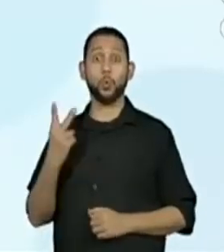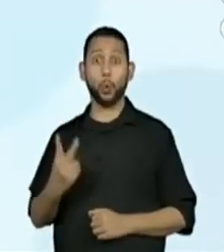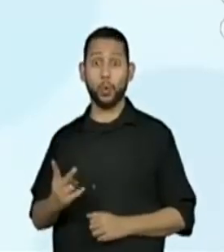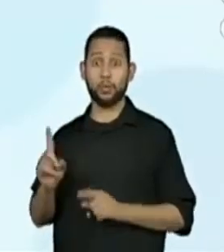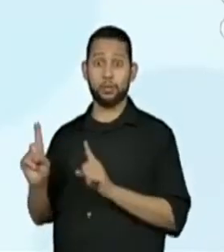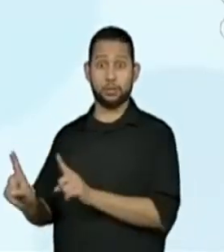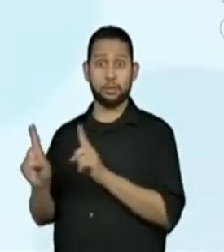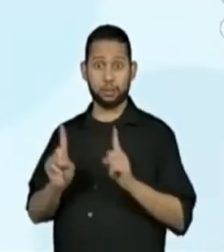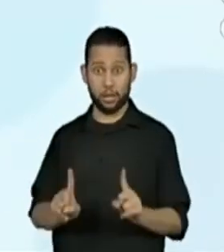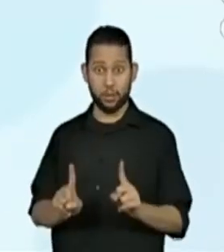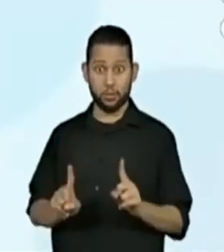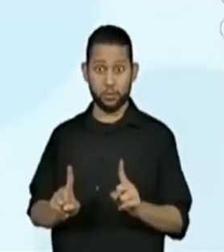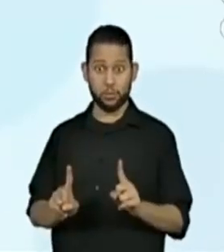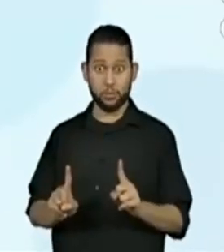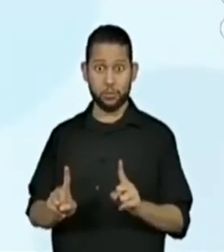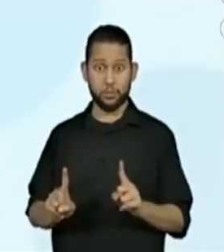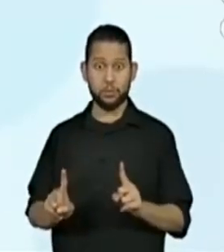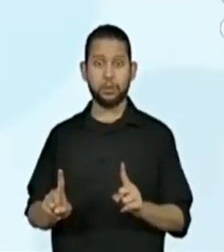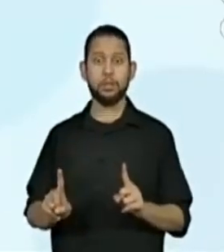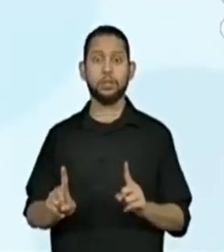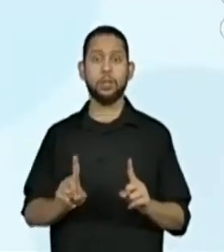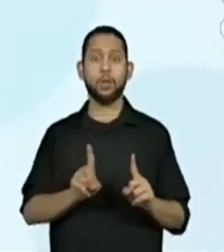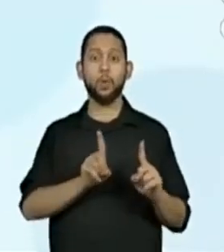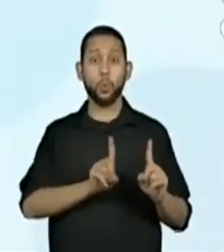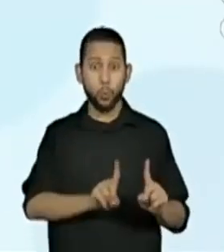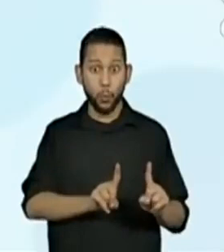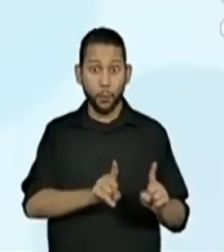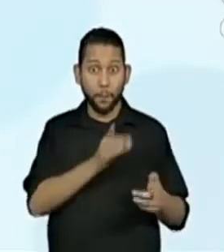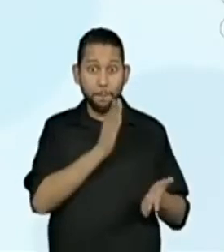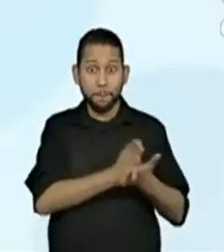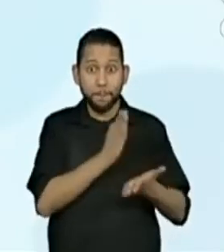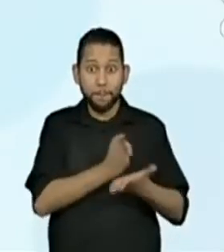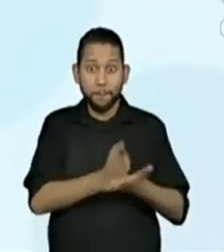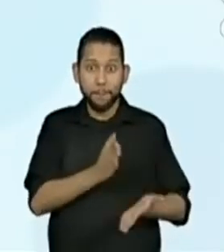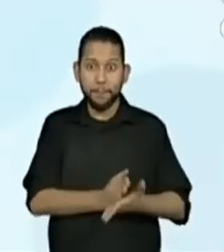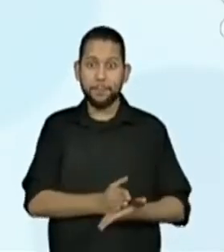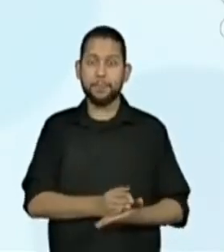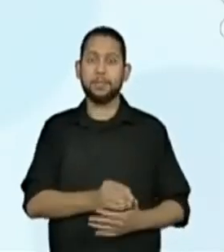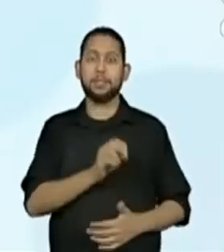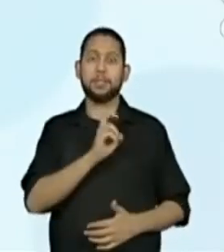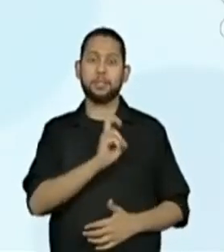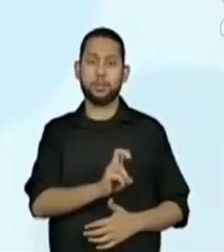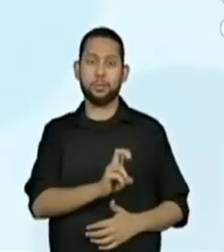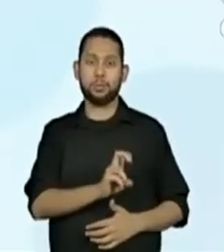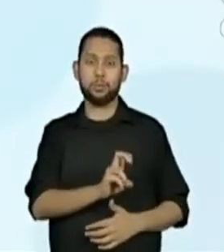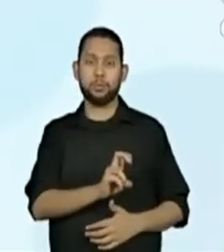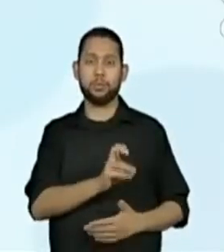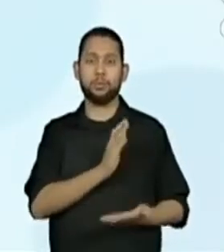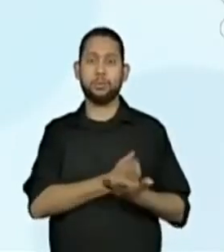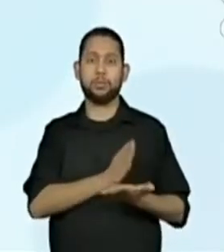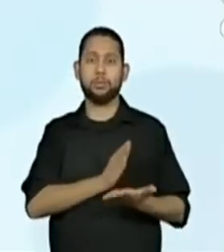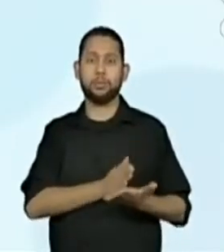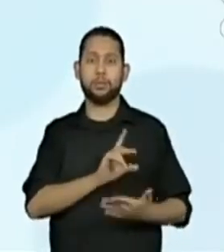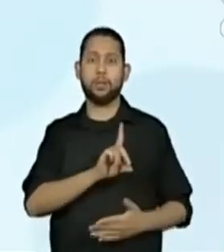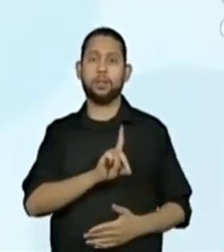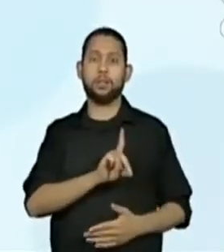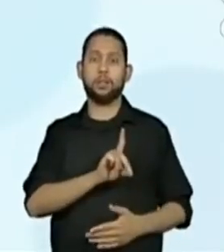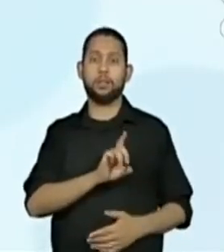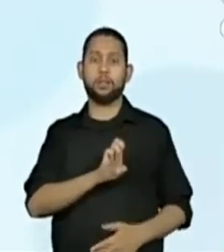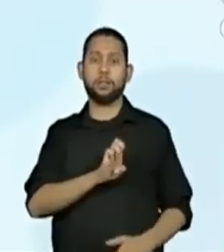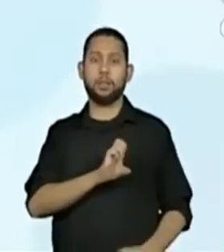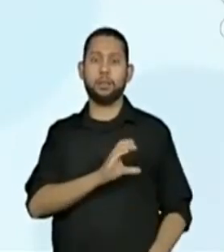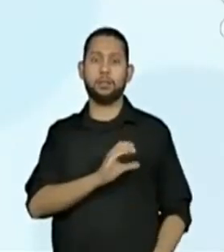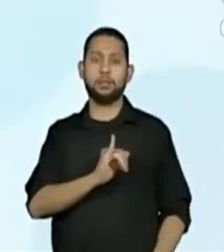2 inteiros e